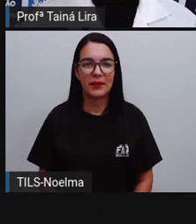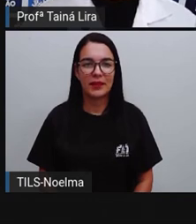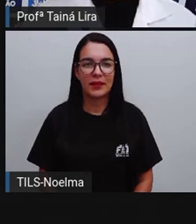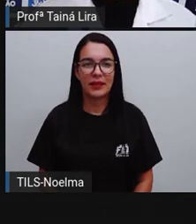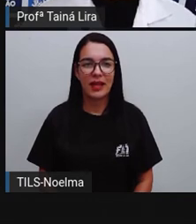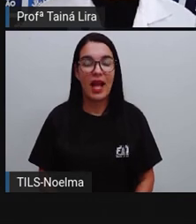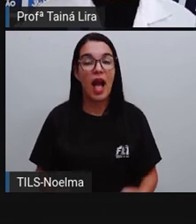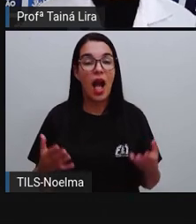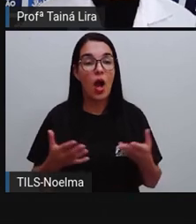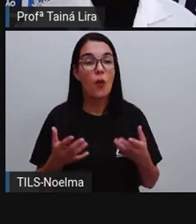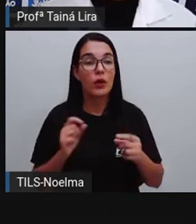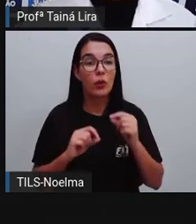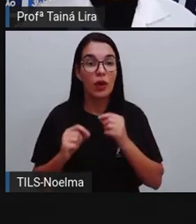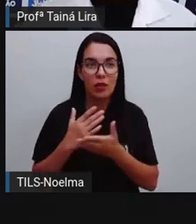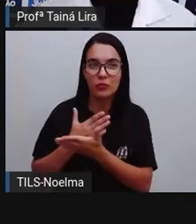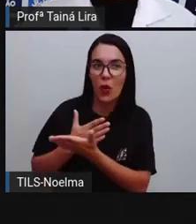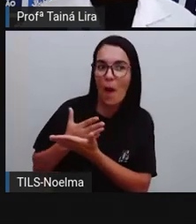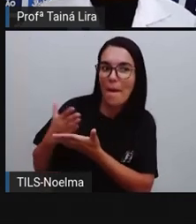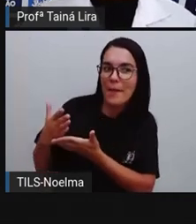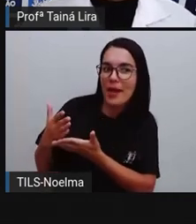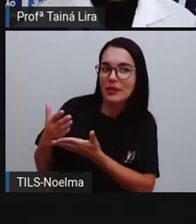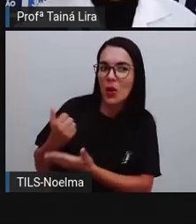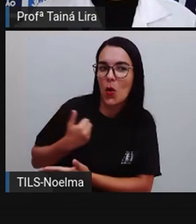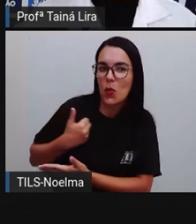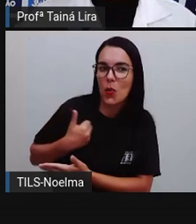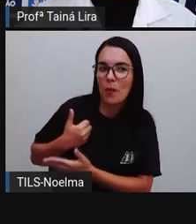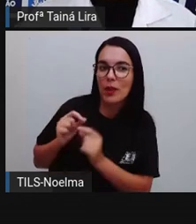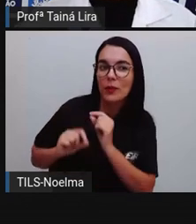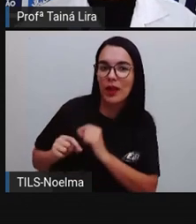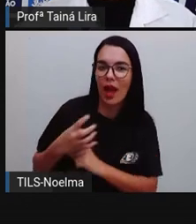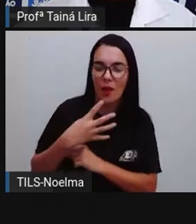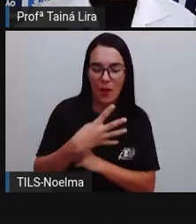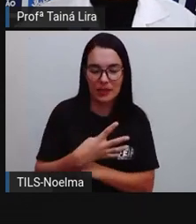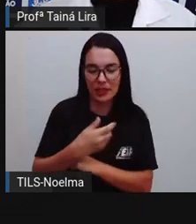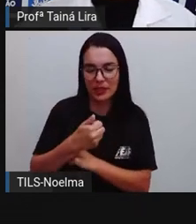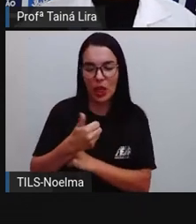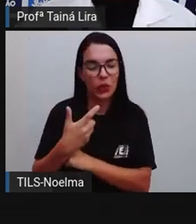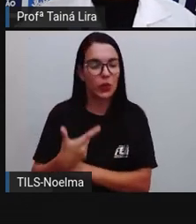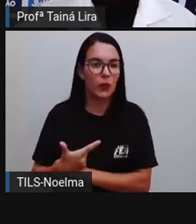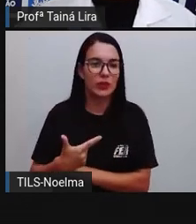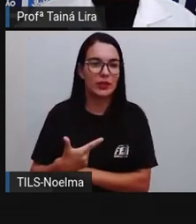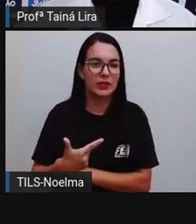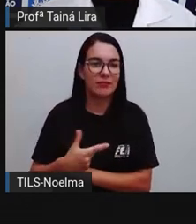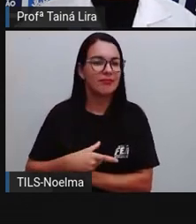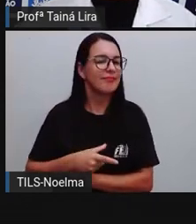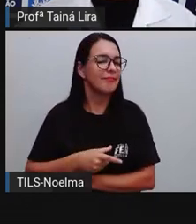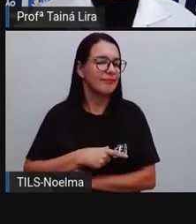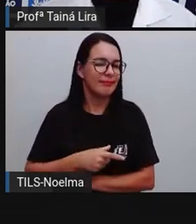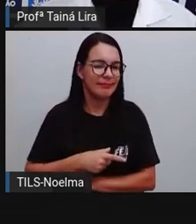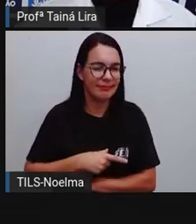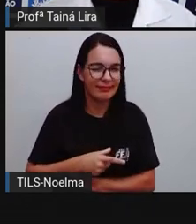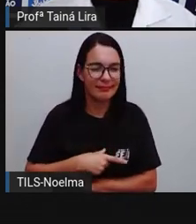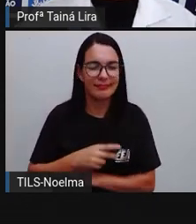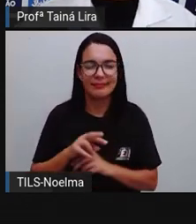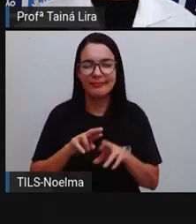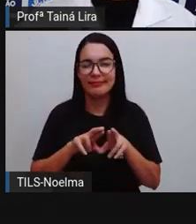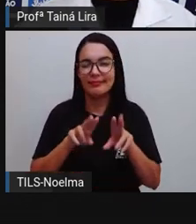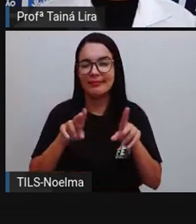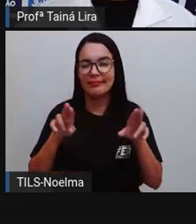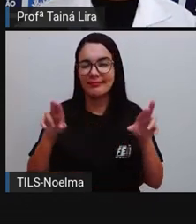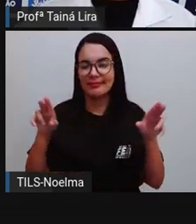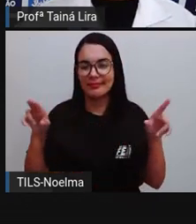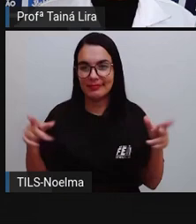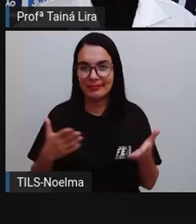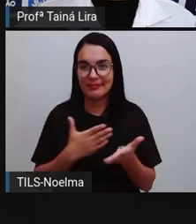E, olha lá. Mais um número, o 412. Dessa vez, ó, ele apareceu no